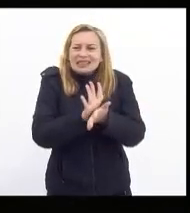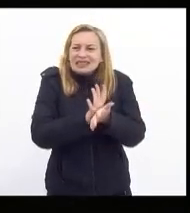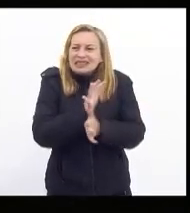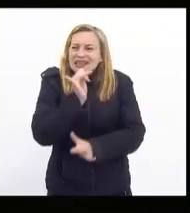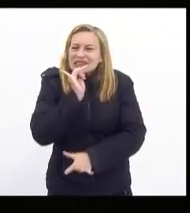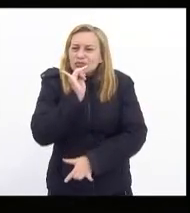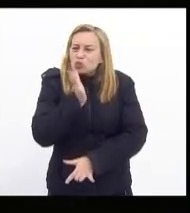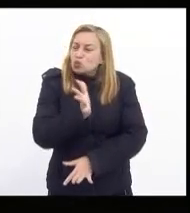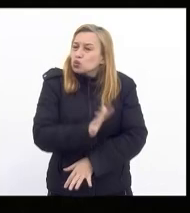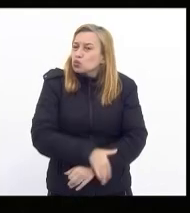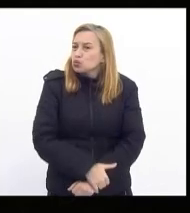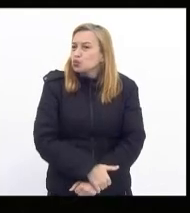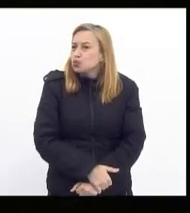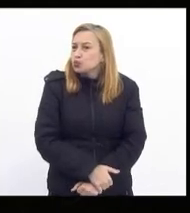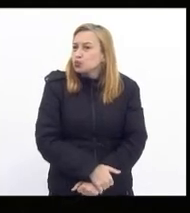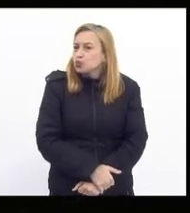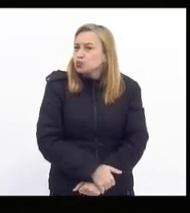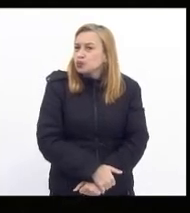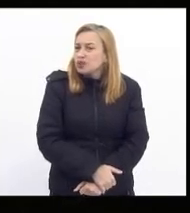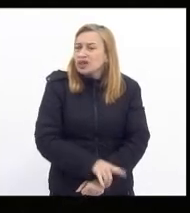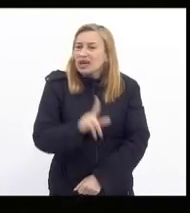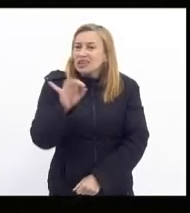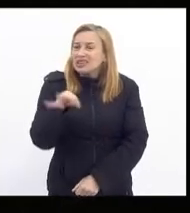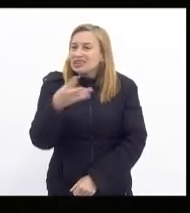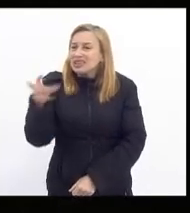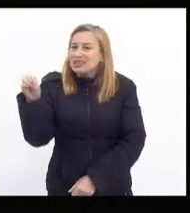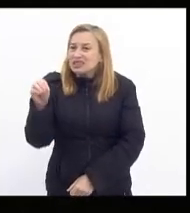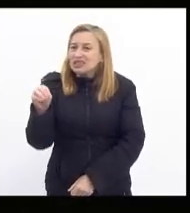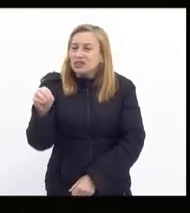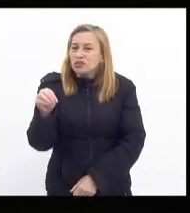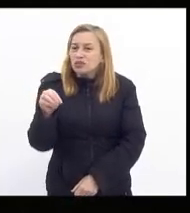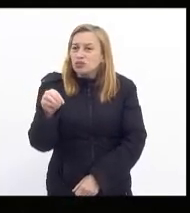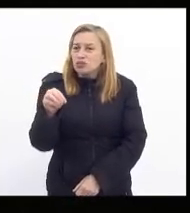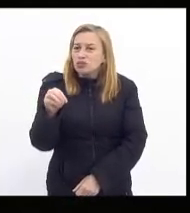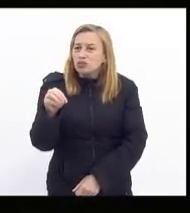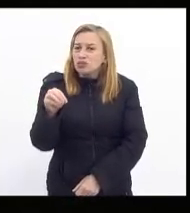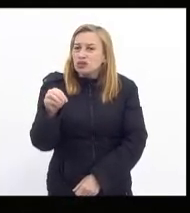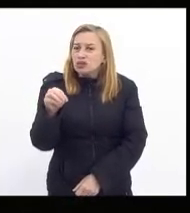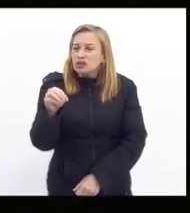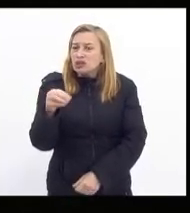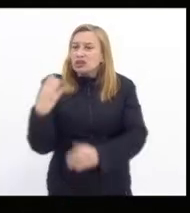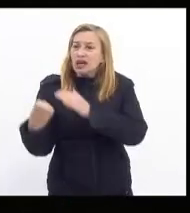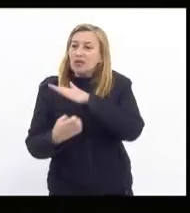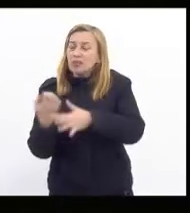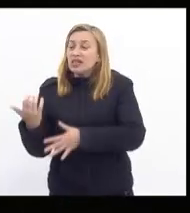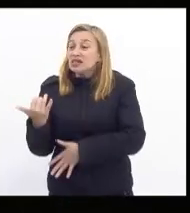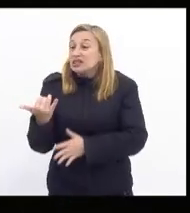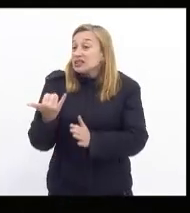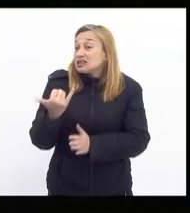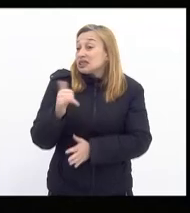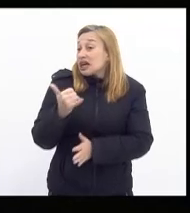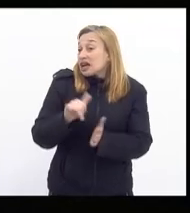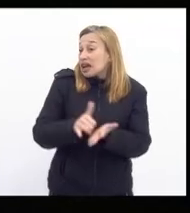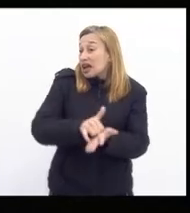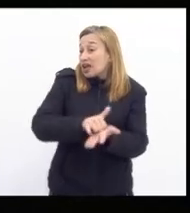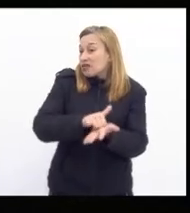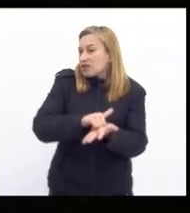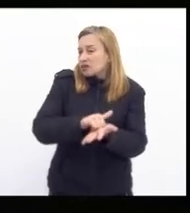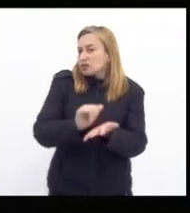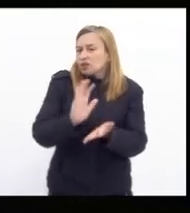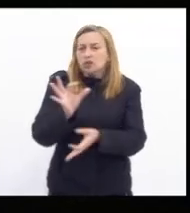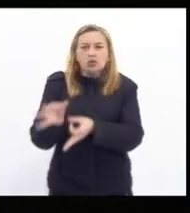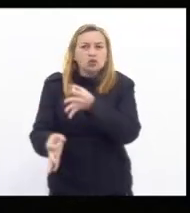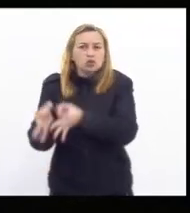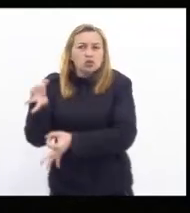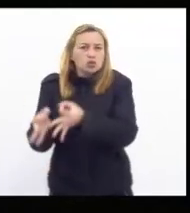a licitação da bilhetaixa eletrônica e numa pendenga jurídica que aconteceu